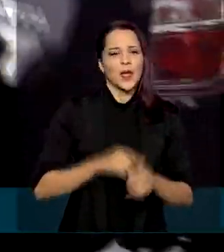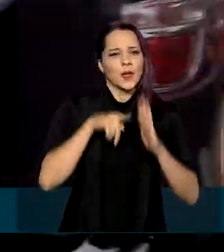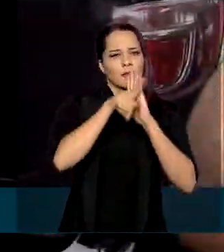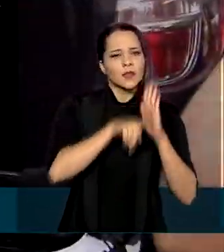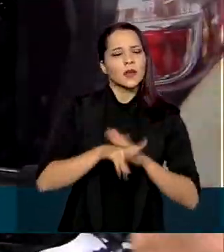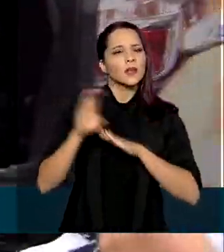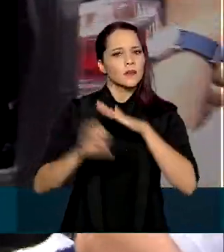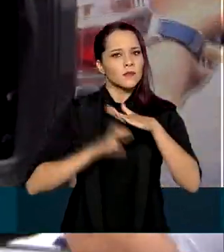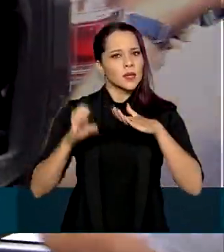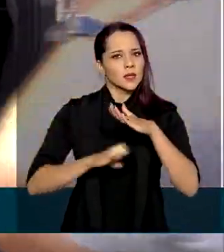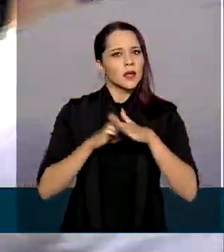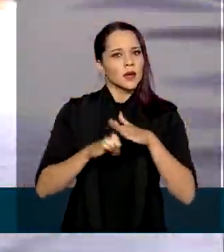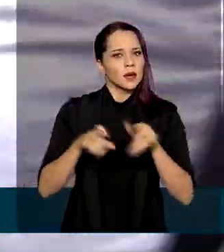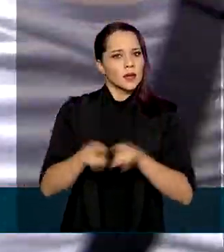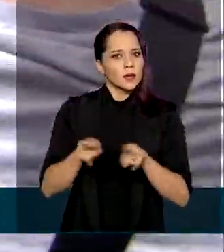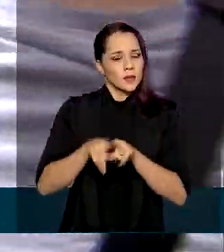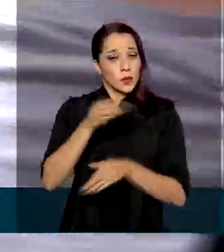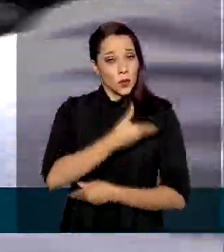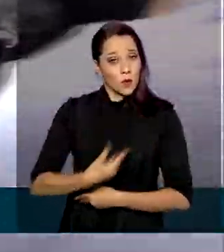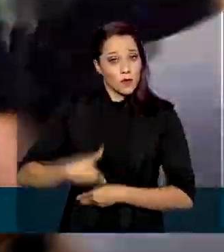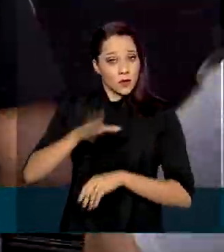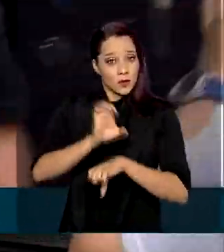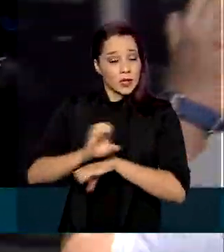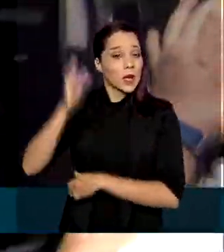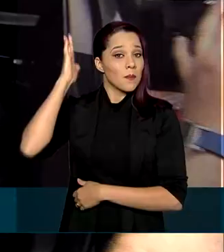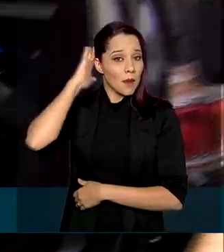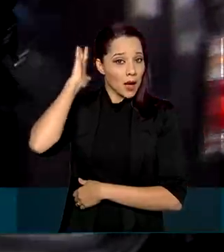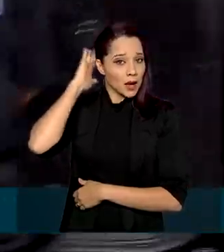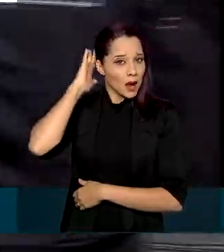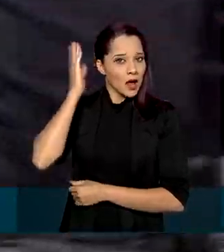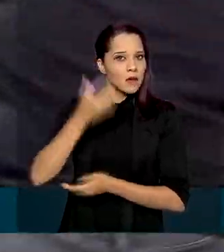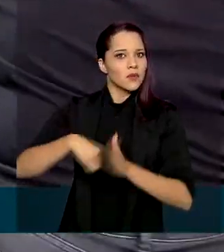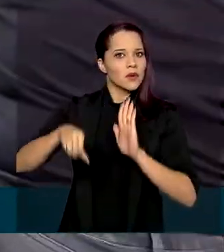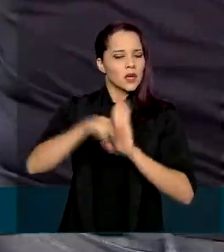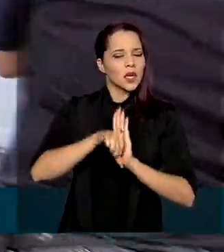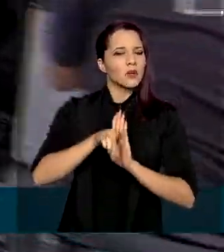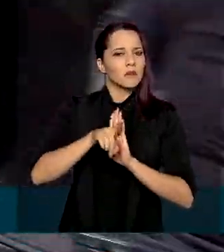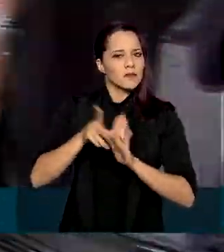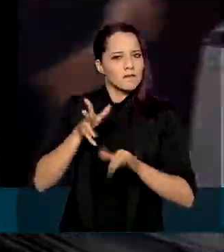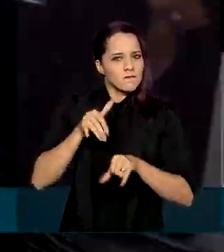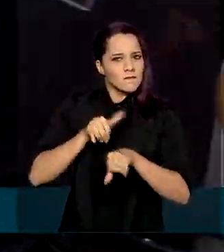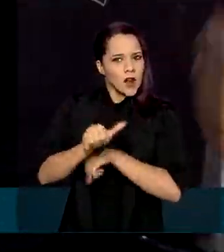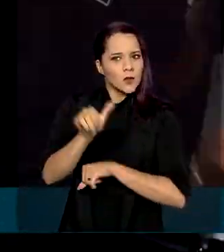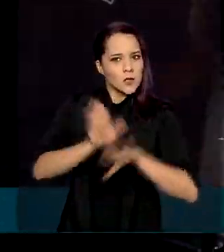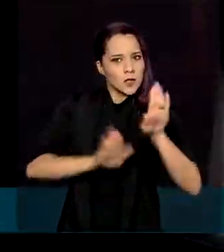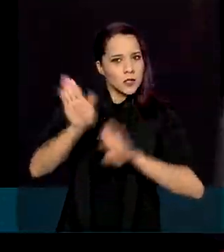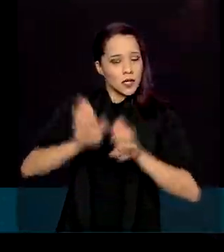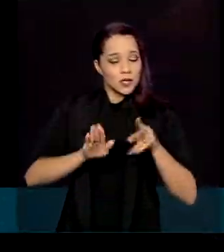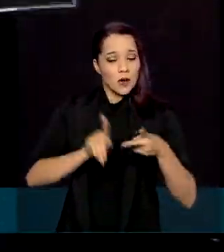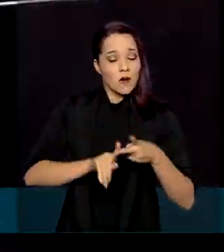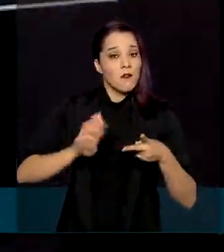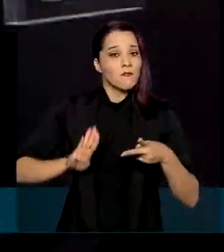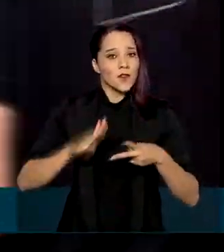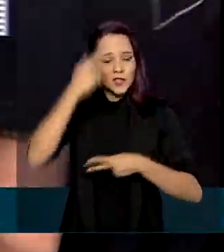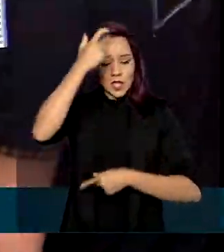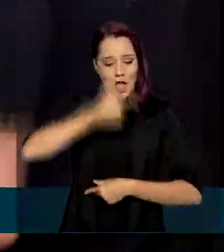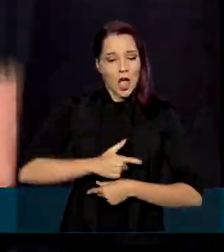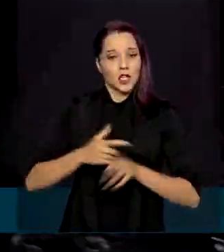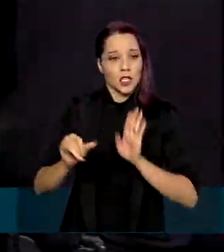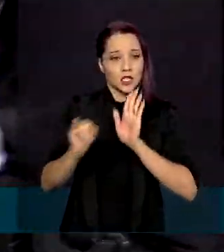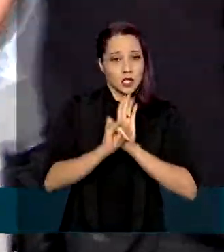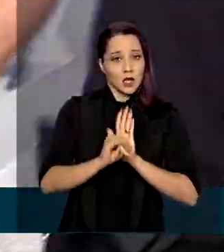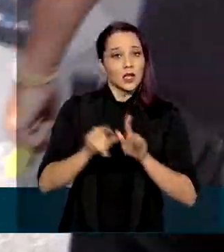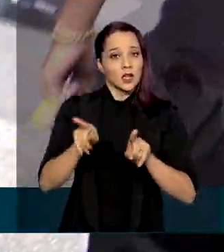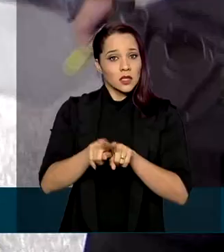empresários e integrantes do governo do estado do Pará por crimes como fraude e incitações, falsidade ideológica e